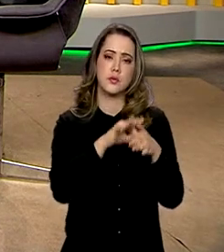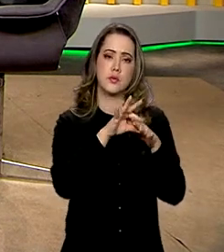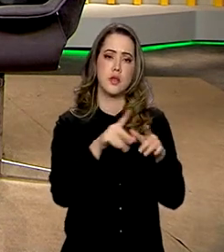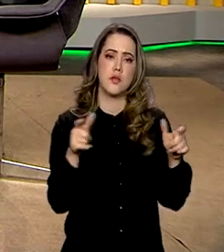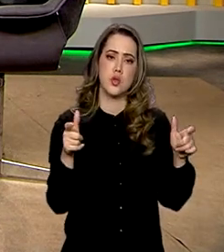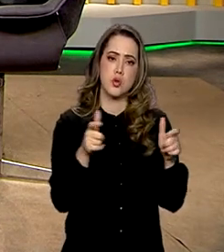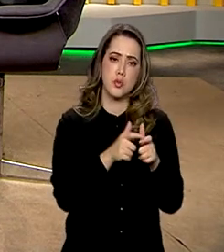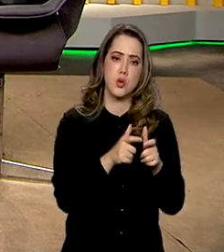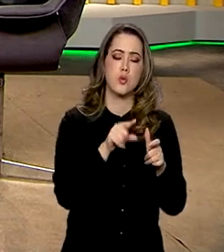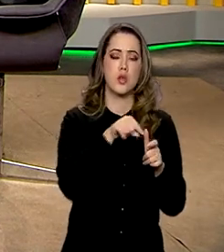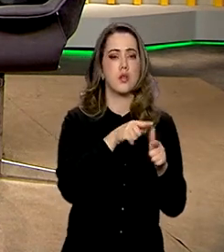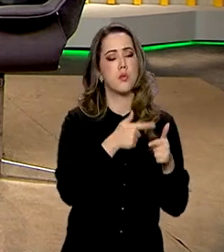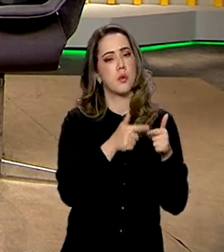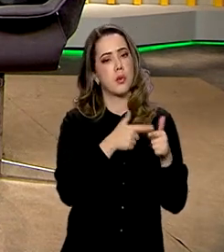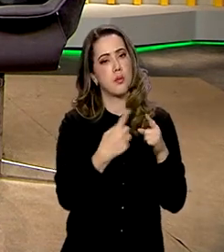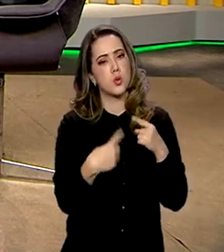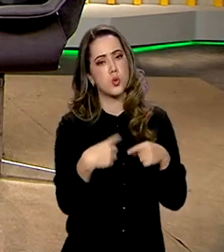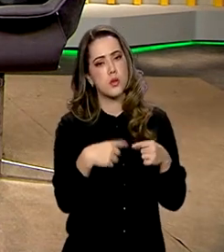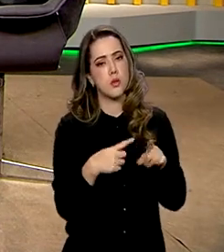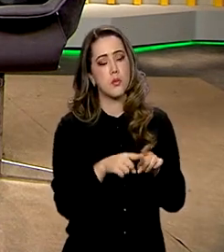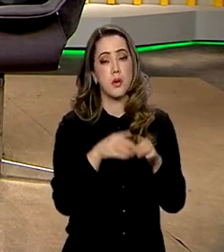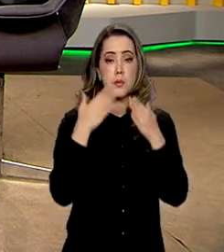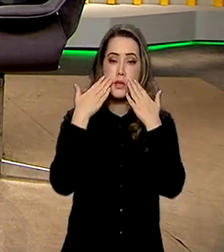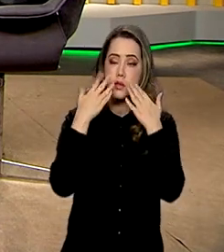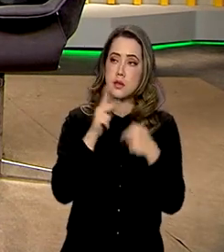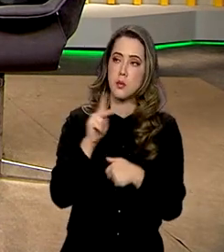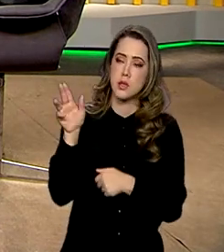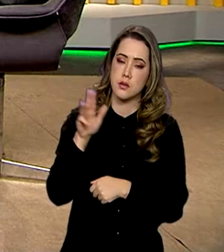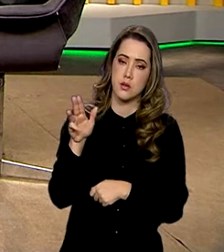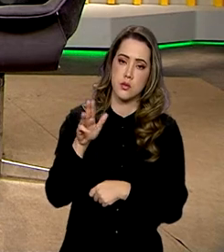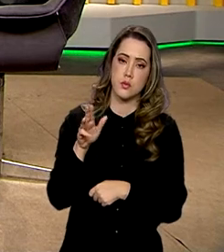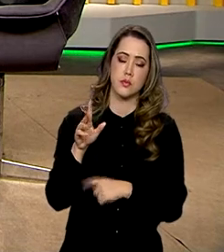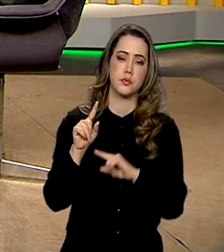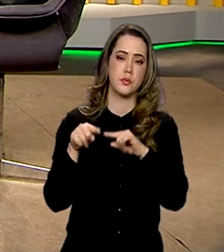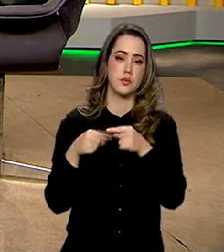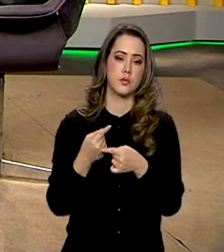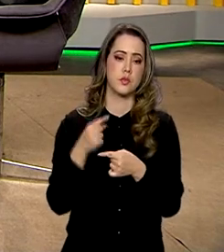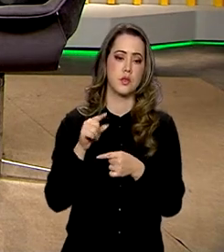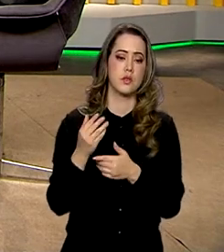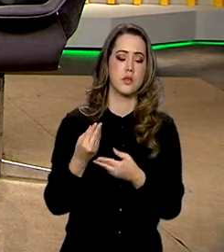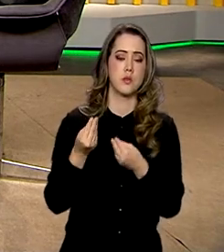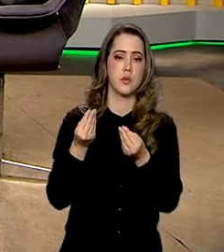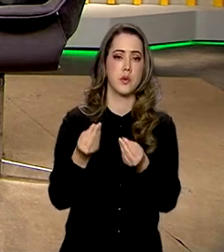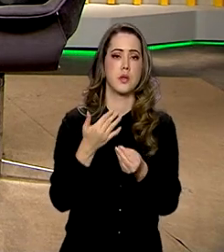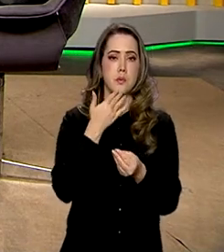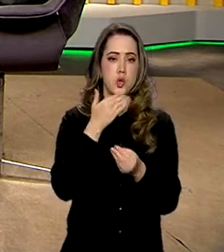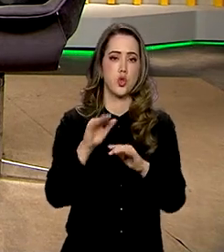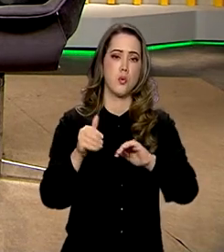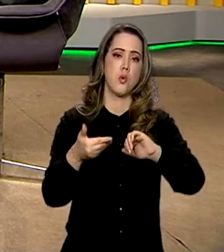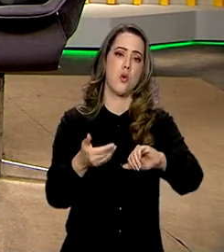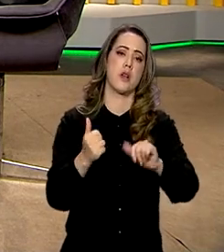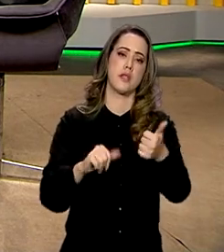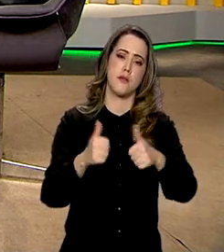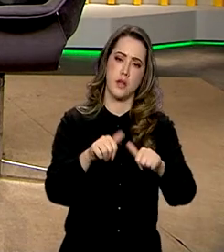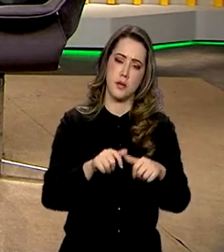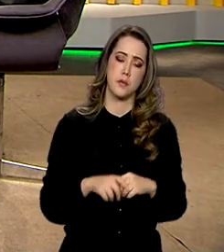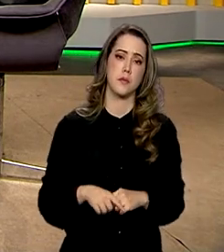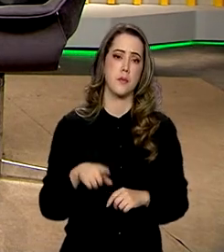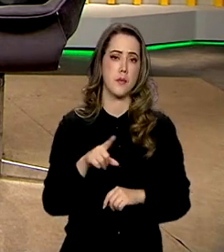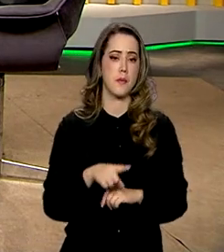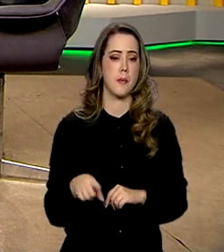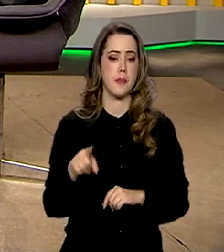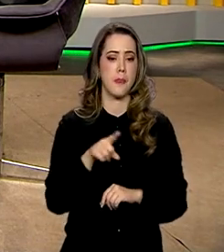eventuais divergências para apresentar o presidente Lula e depois submeter ao crivo do Congresso Nacional, que é